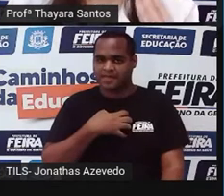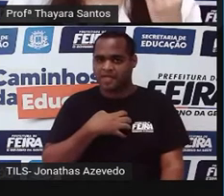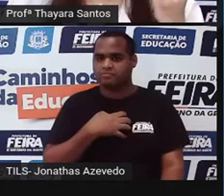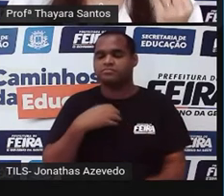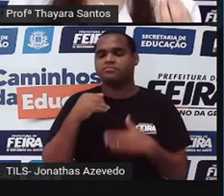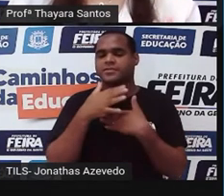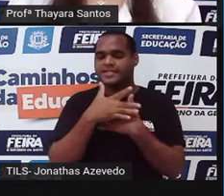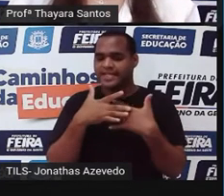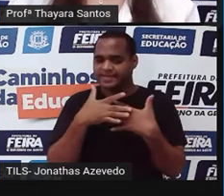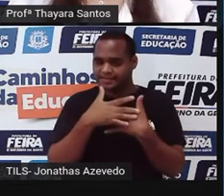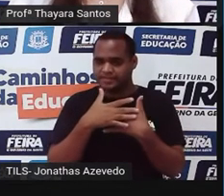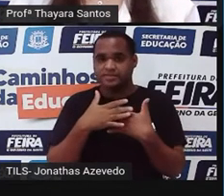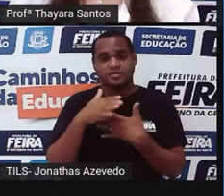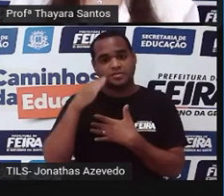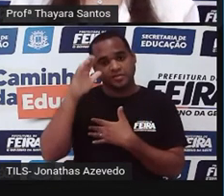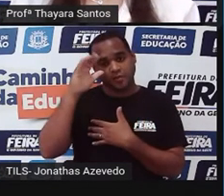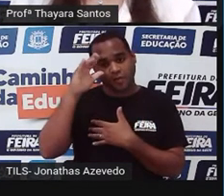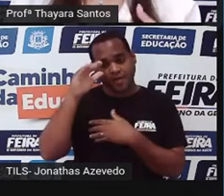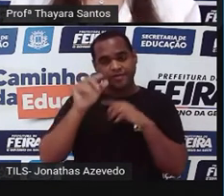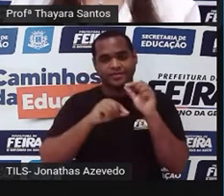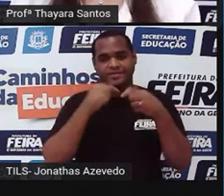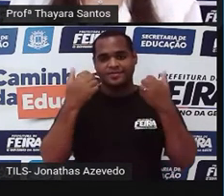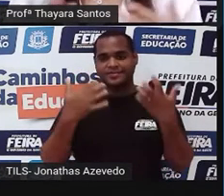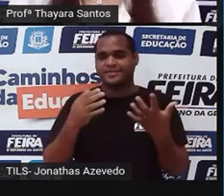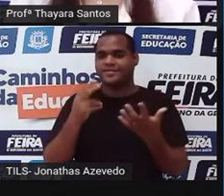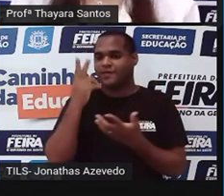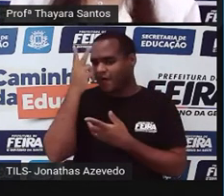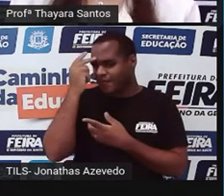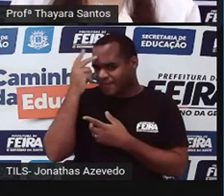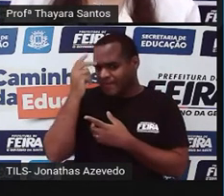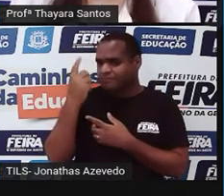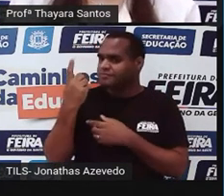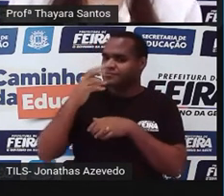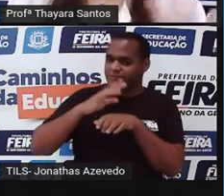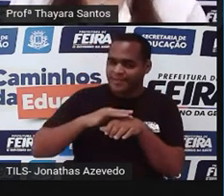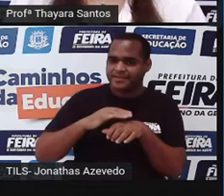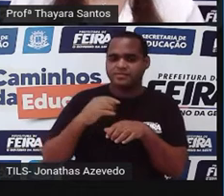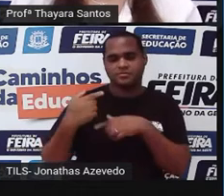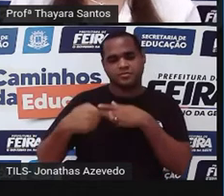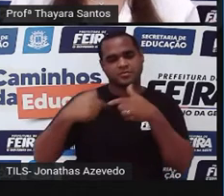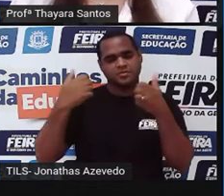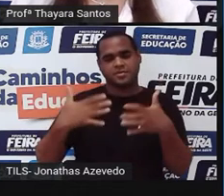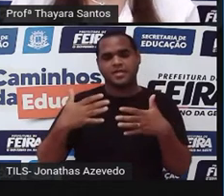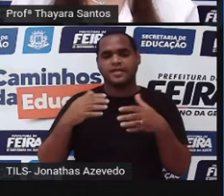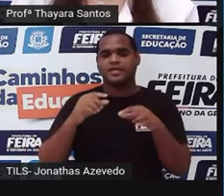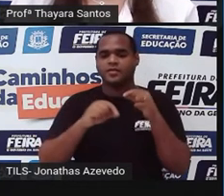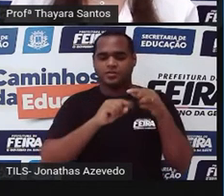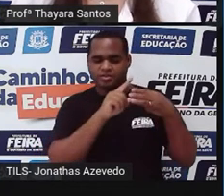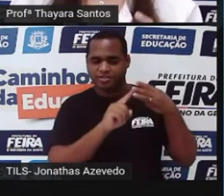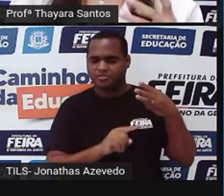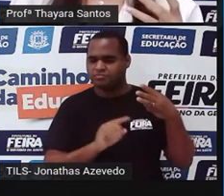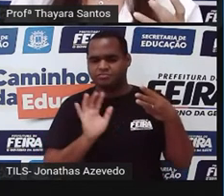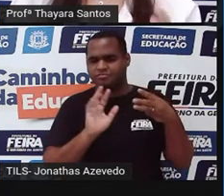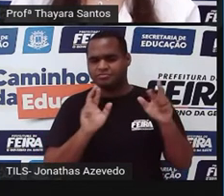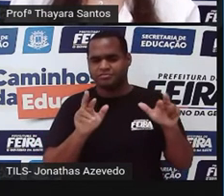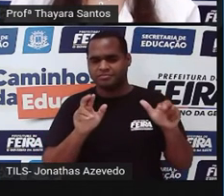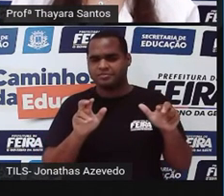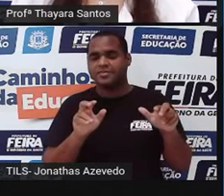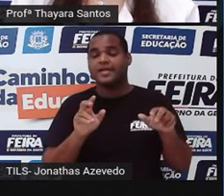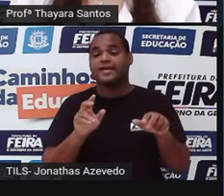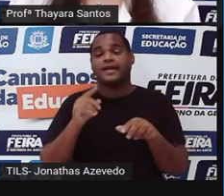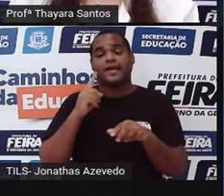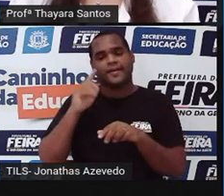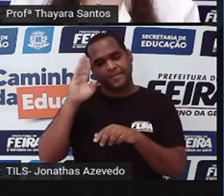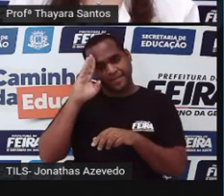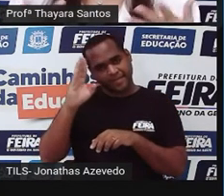Bahia, que é um caso muito curioso. Nessa cidade é muito comum uma doença genética. Não é nenhuma das três que a gente falou aqui hoje. É uma doença